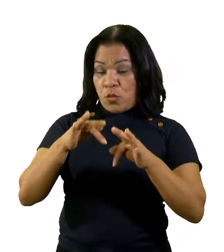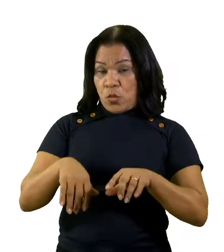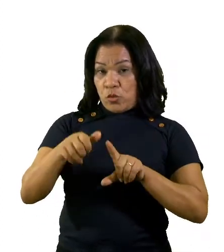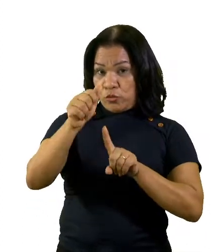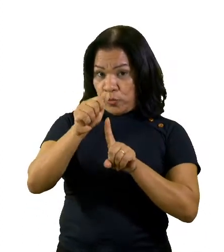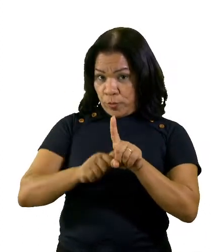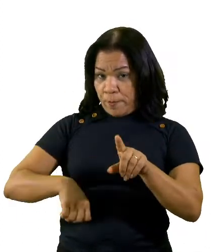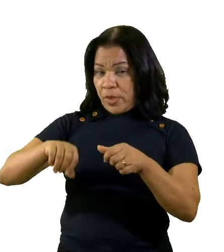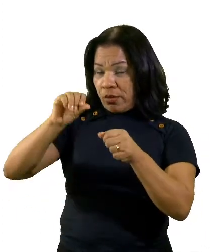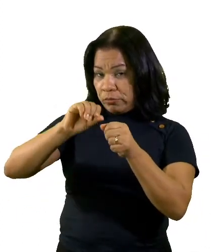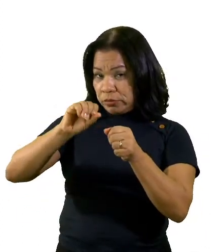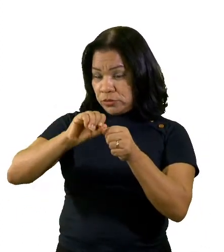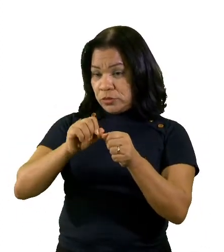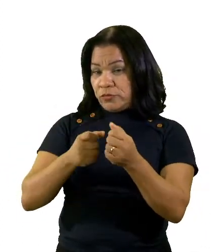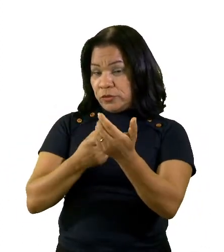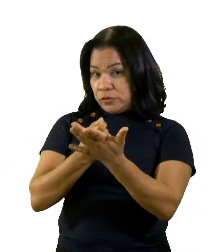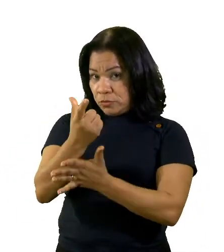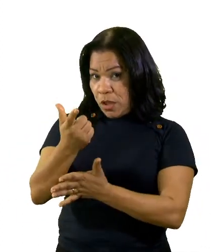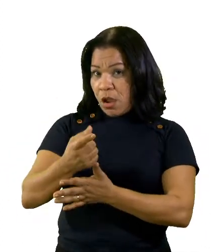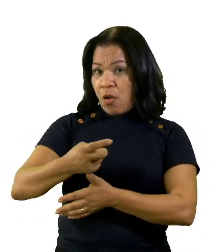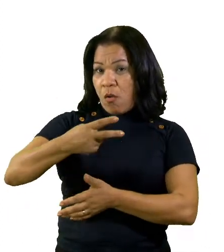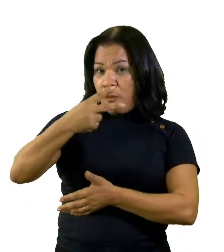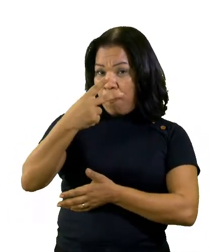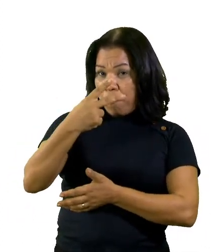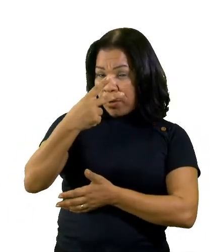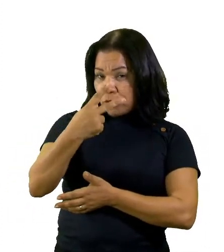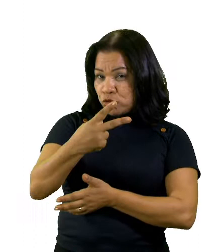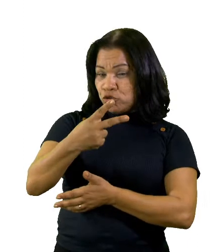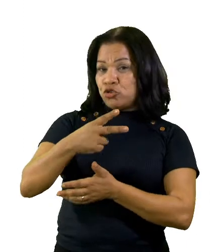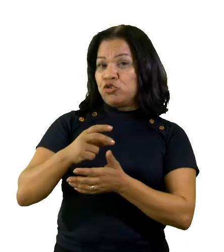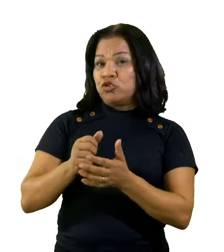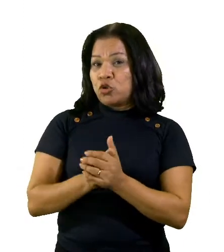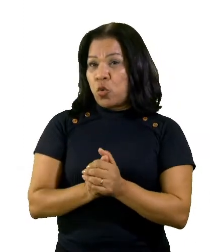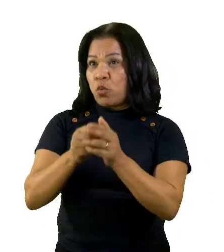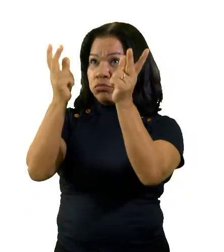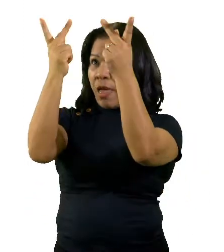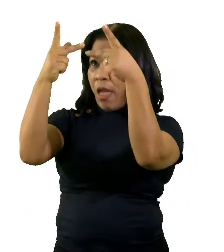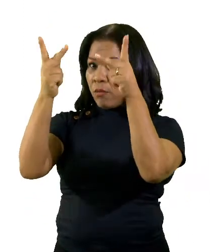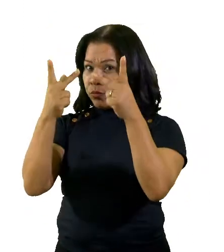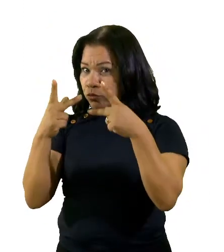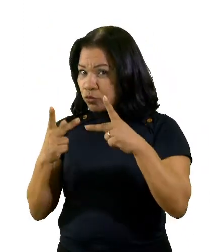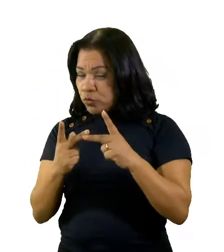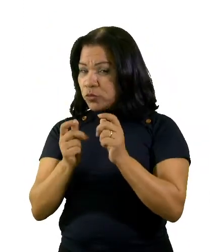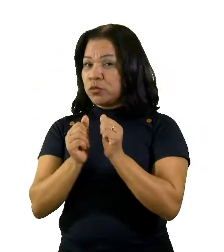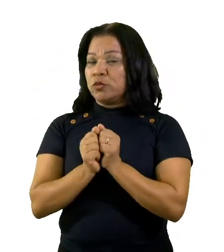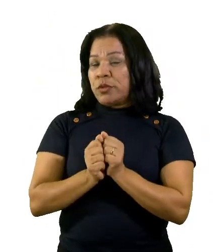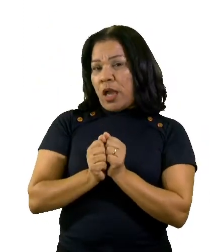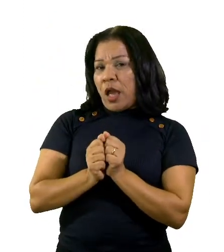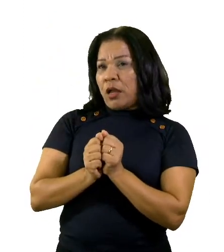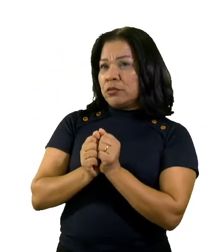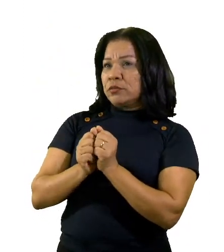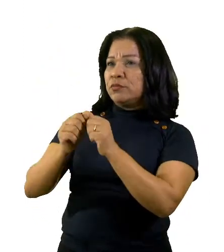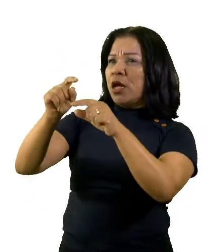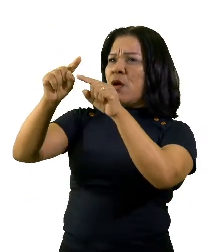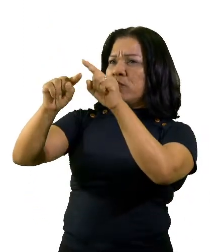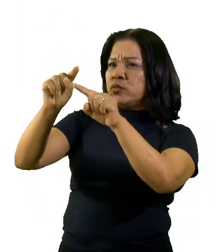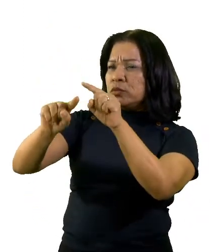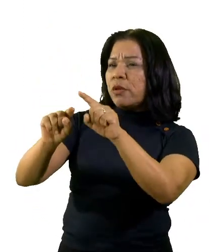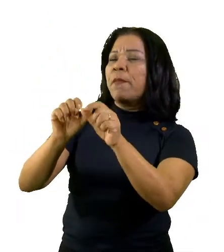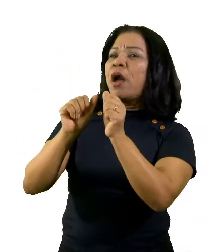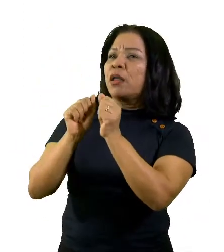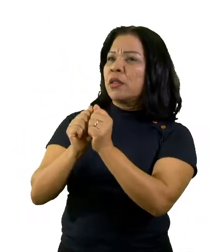dois ares condicionados na loja que fica no centro da cidade. Os aparelhos foram devidamente